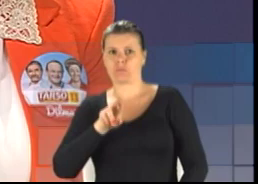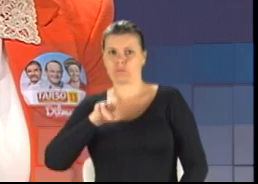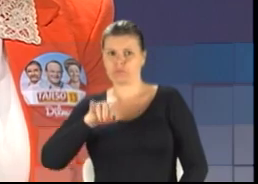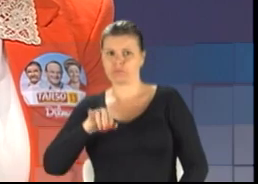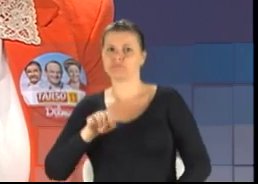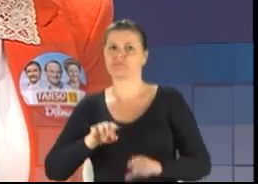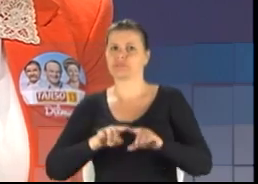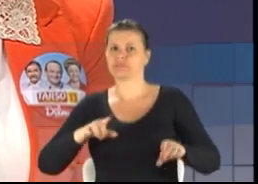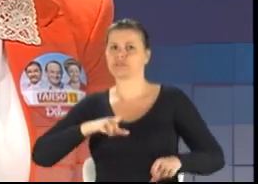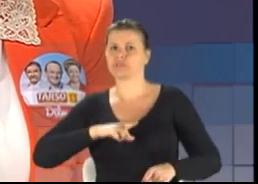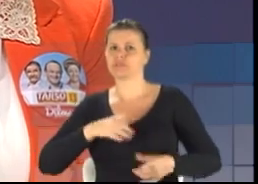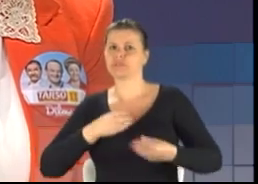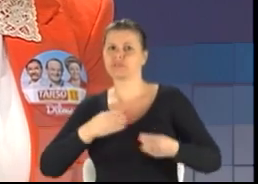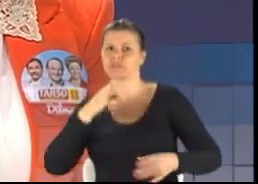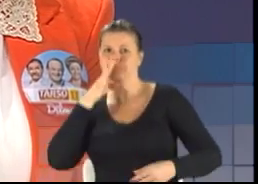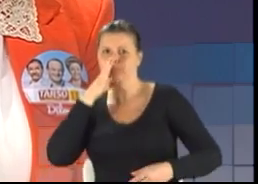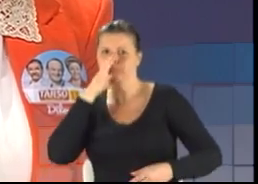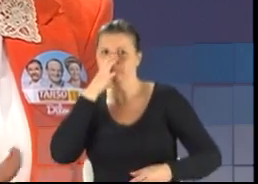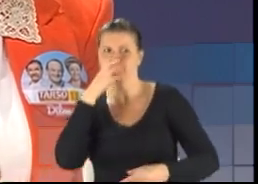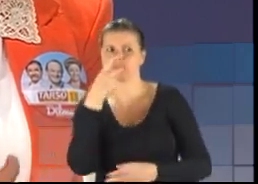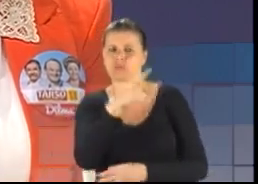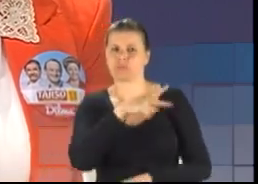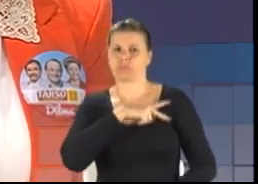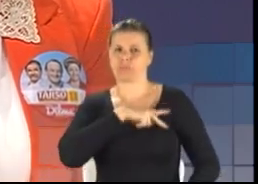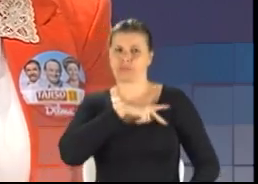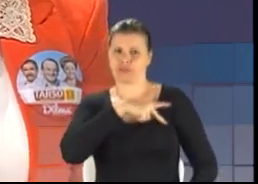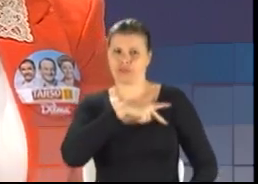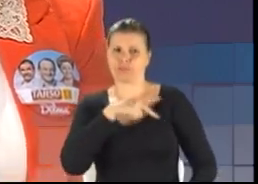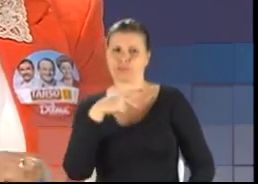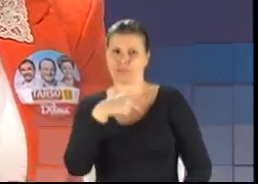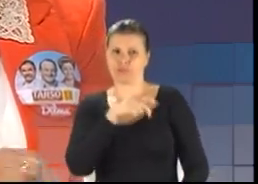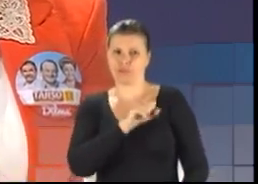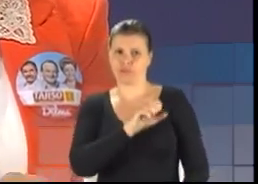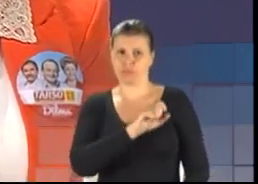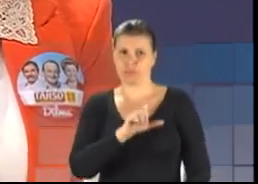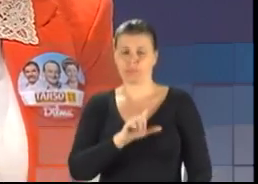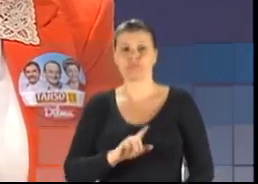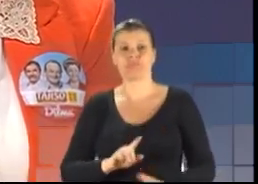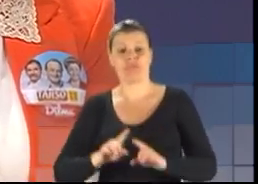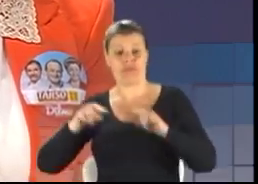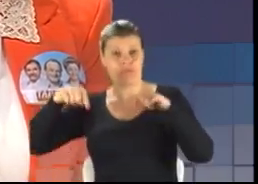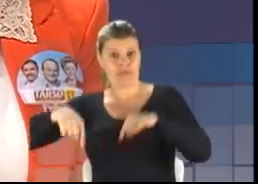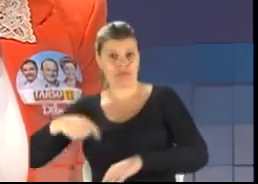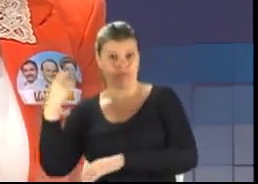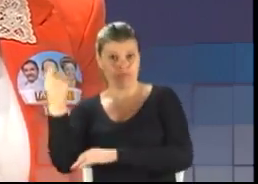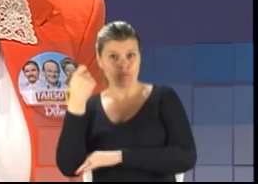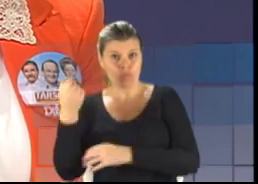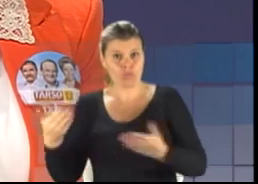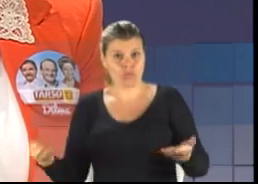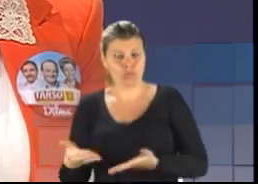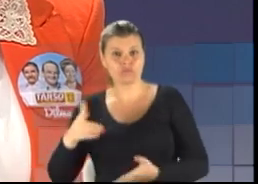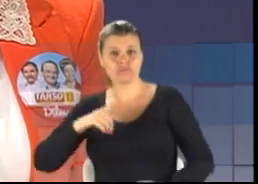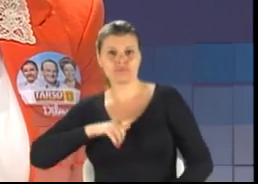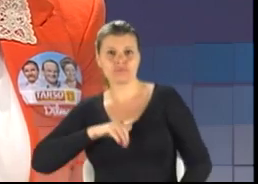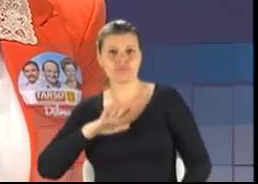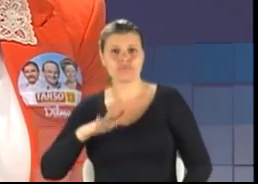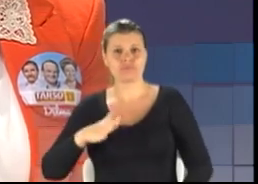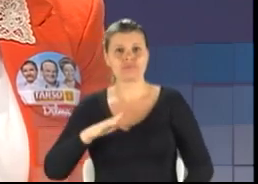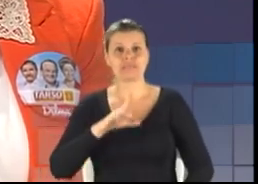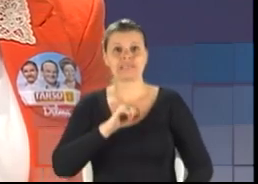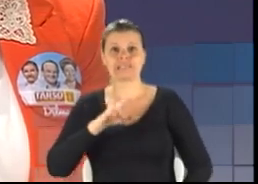do teu partido, PSOL. Ele criou o ProUni. Hoje, só no Rio Grande do Sul, é mais de 100 mil